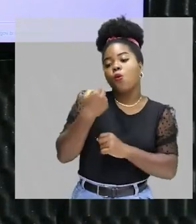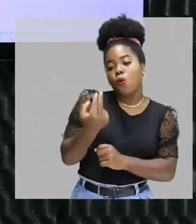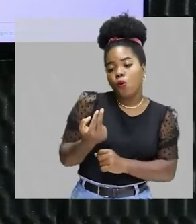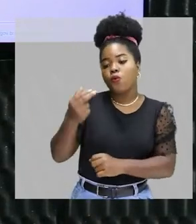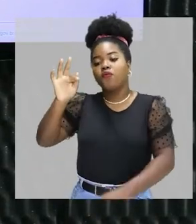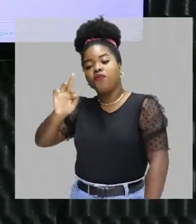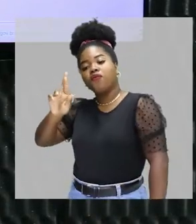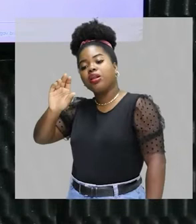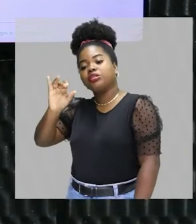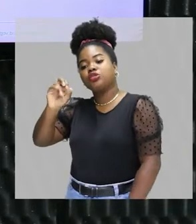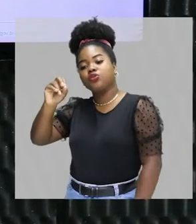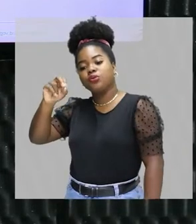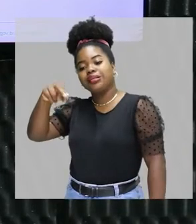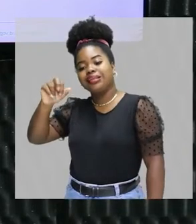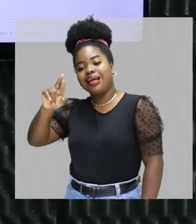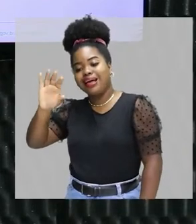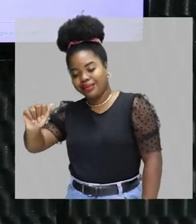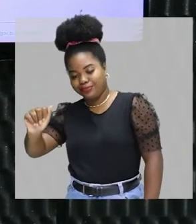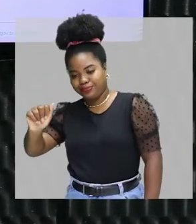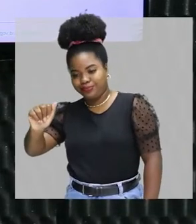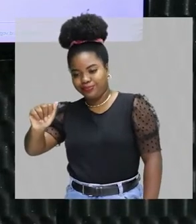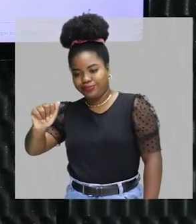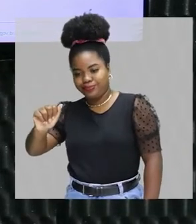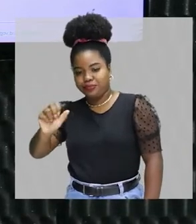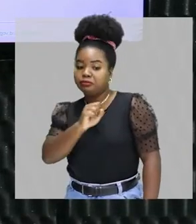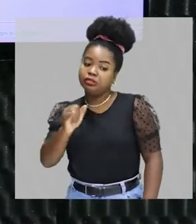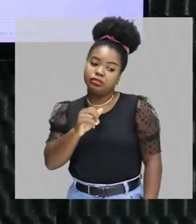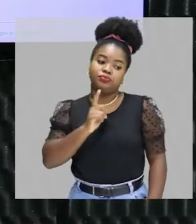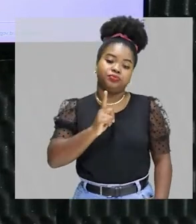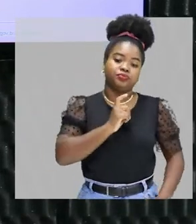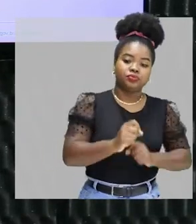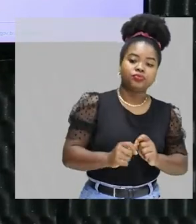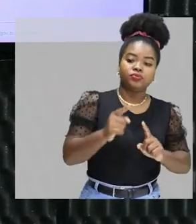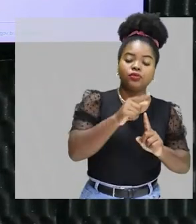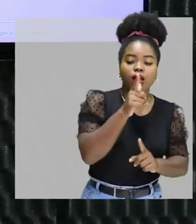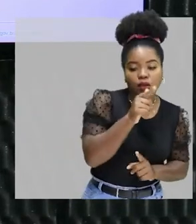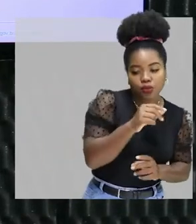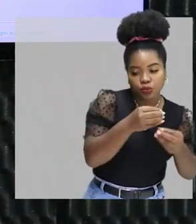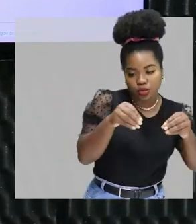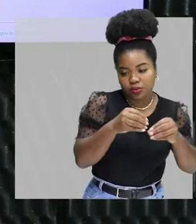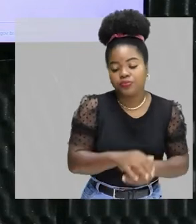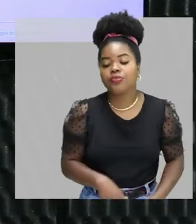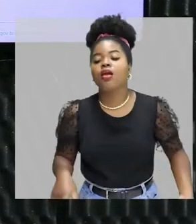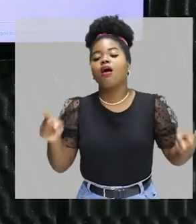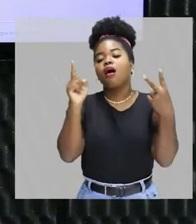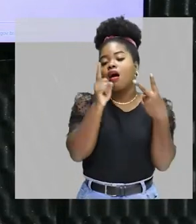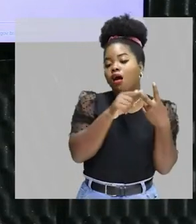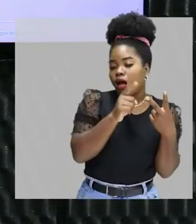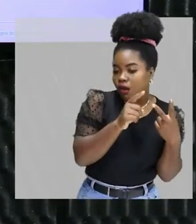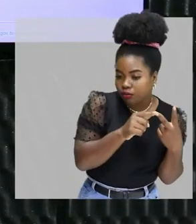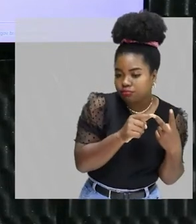estiverem, ambas as substâncias estiverem no estado líquido, tudo bem? Mistura as heterogêneas,